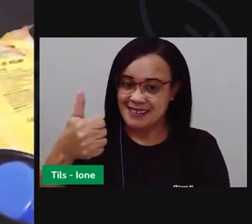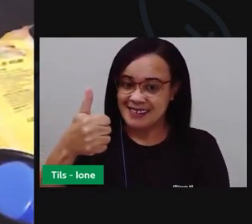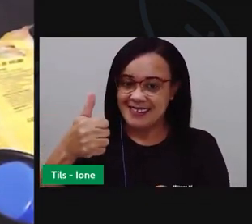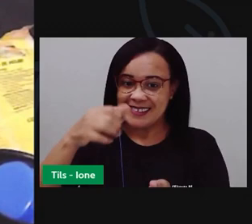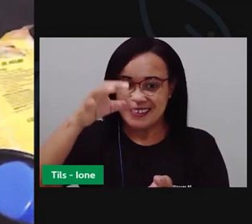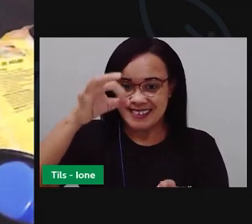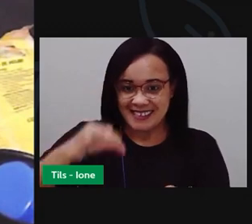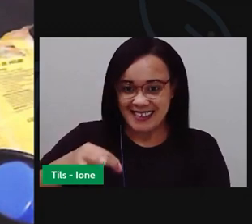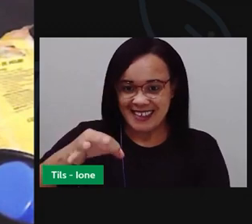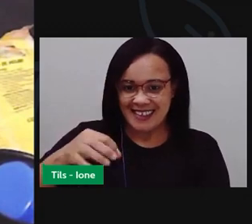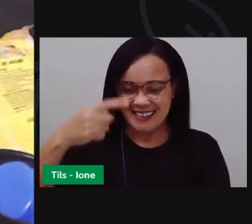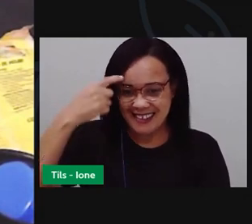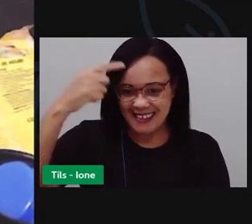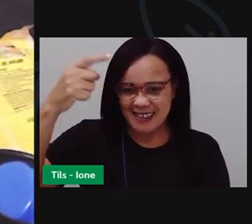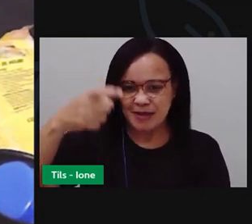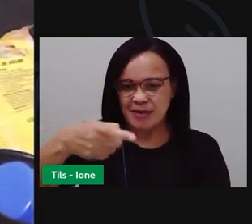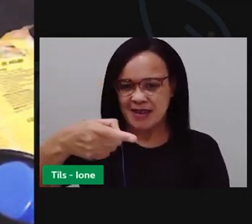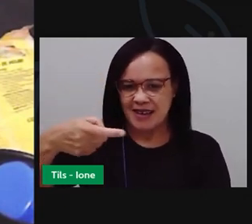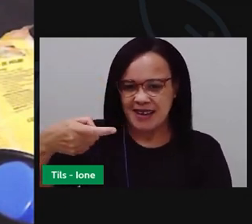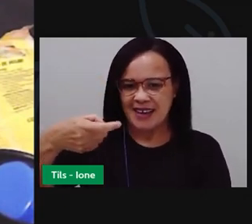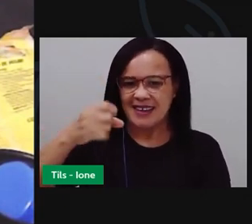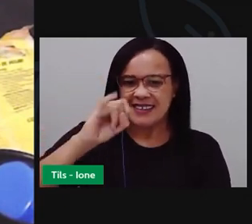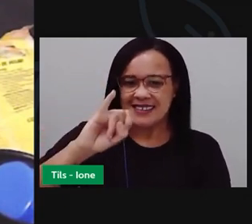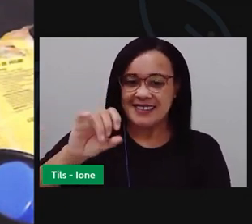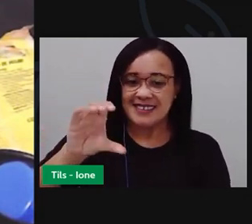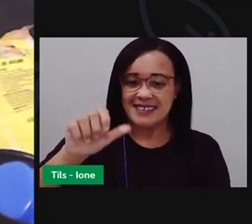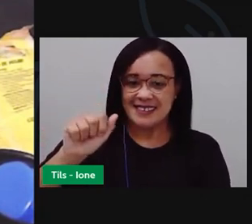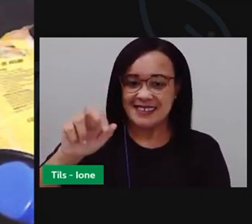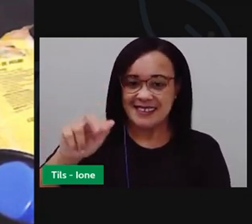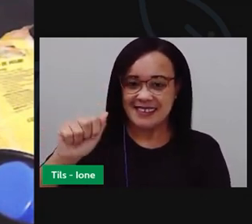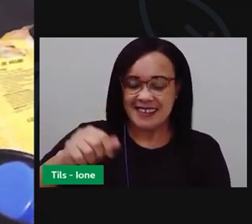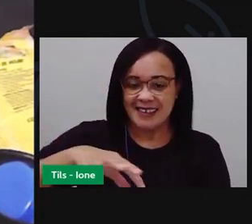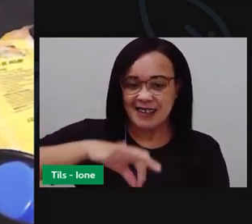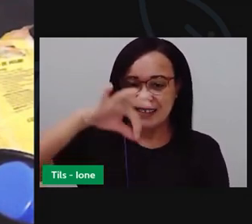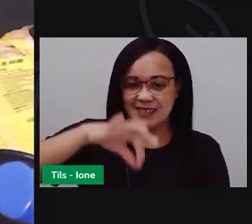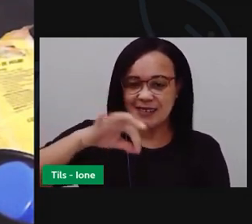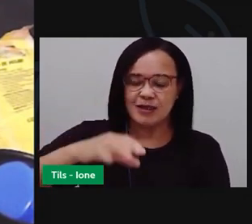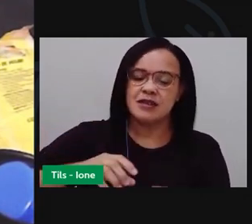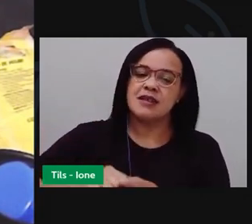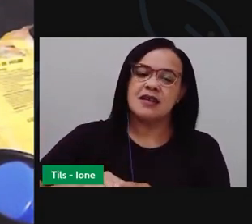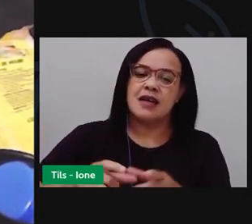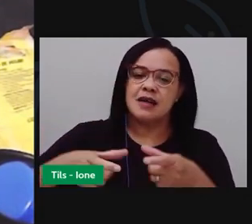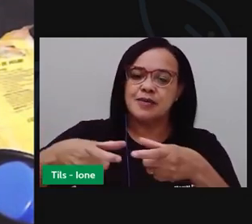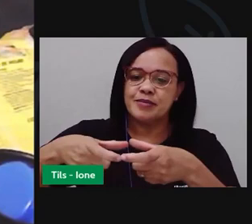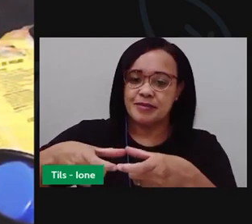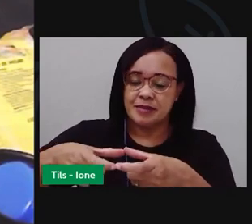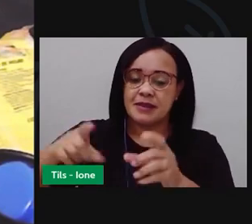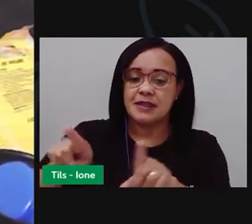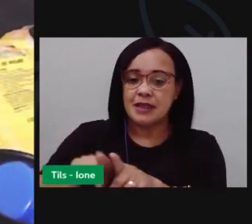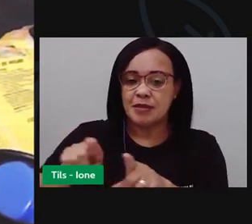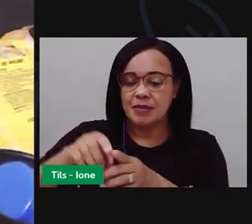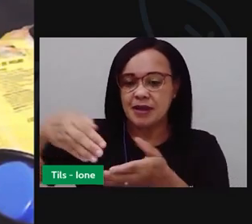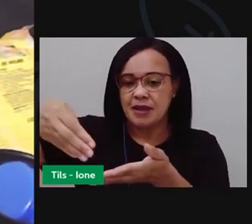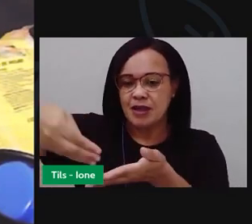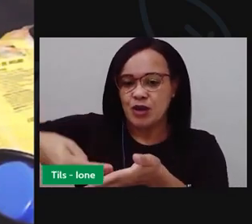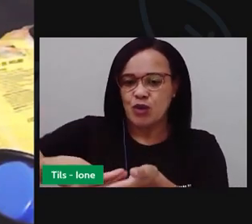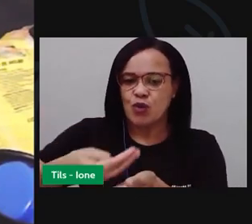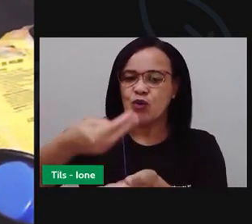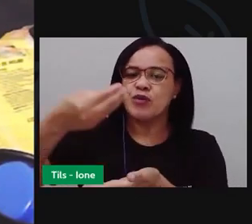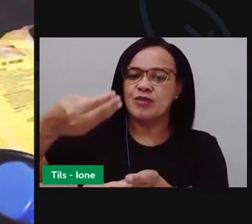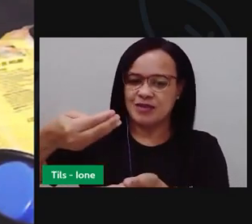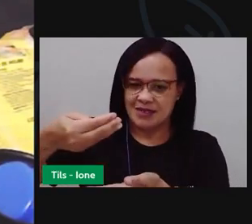uma xícara, uma xícara de chá e uma colher de chá também.